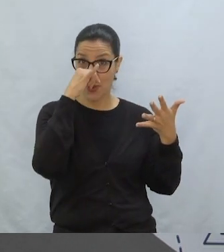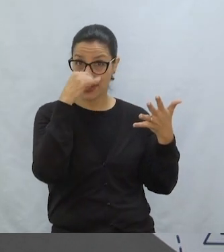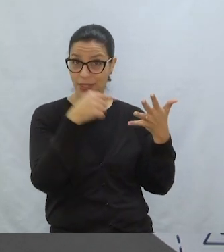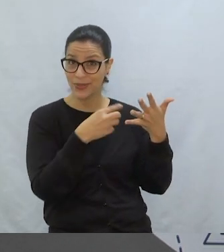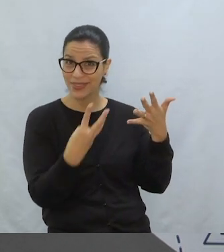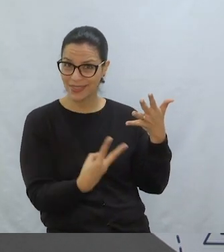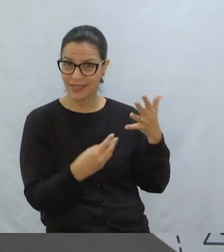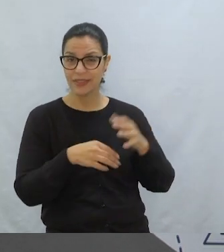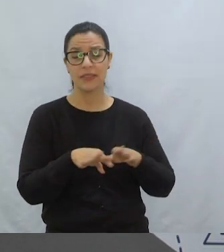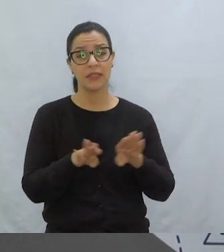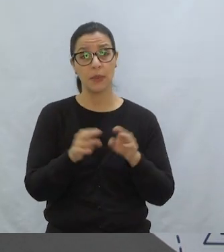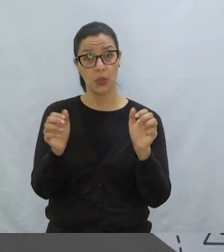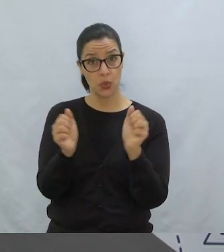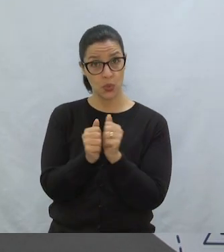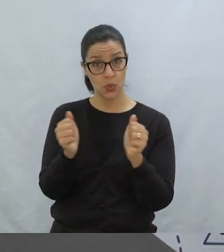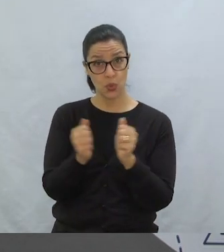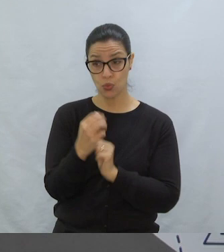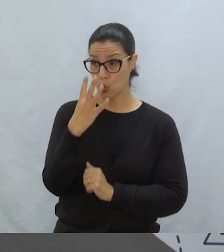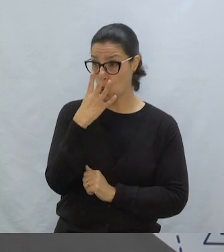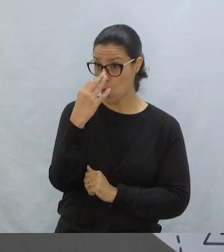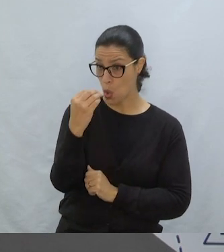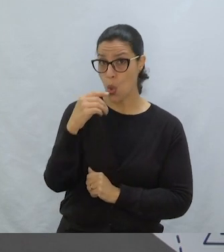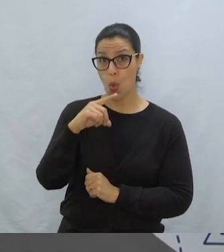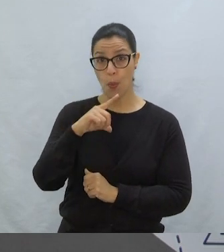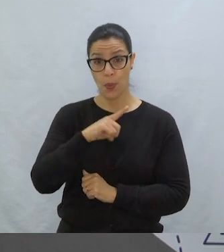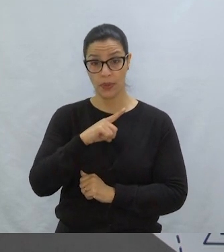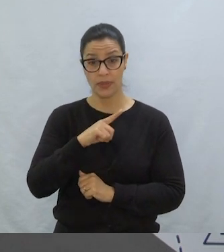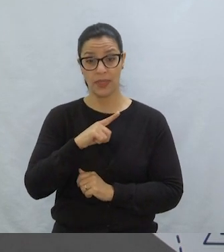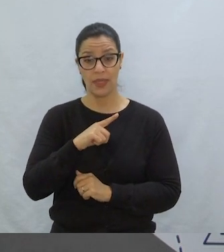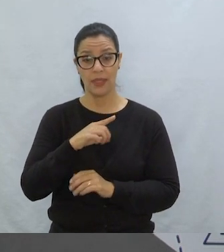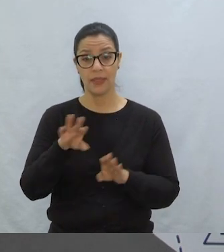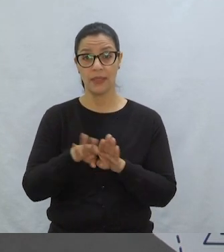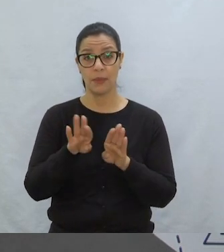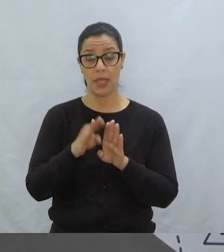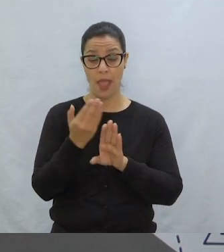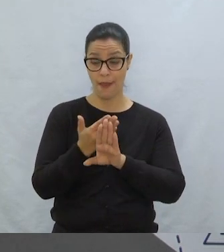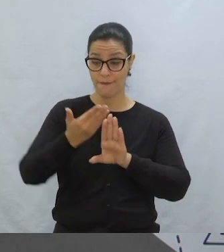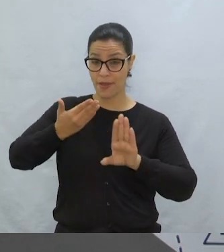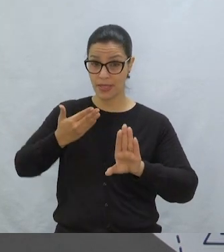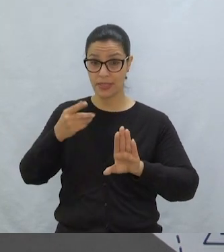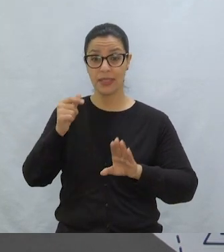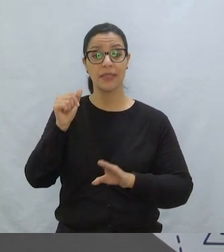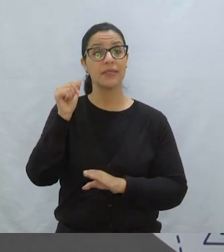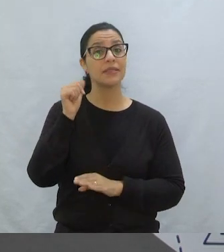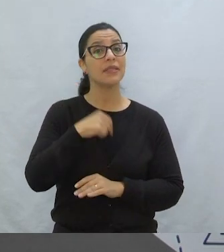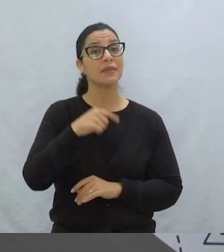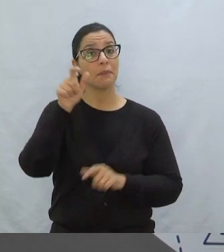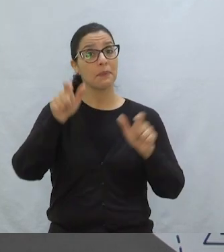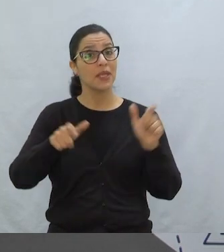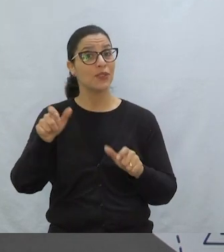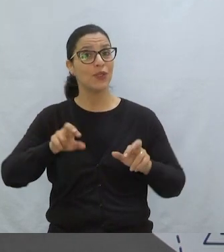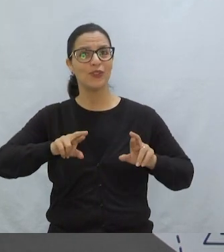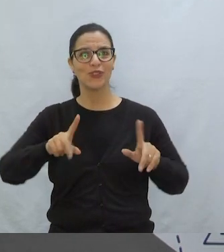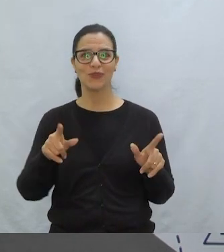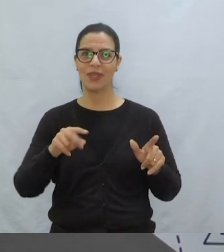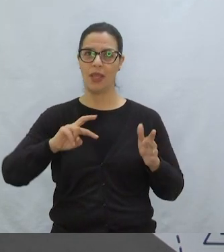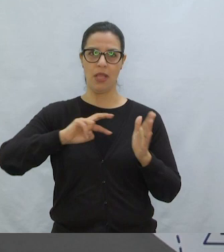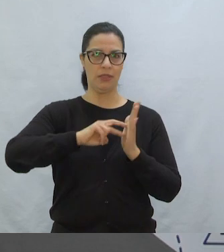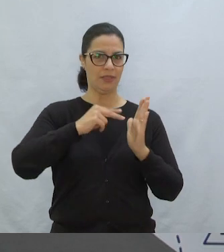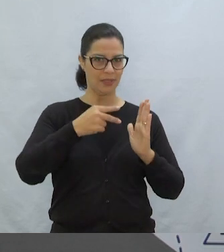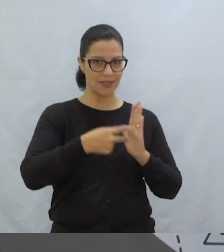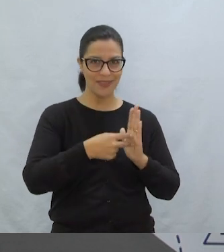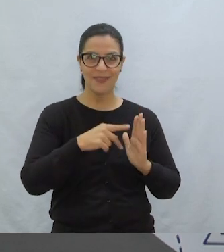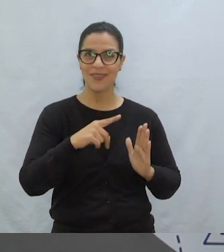porquinhos Ao lado do lobo Ou dele apartadas Elas ganham um inédito